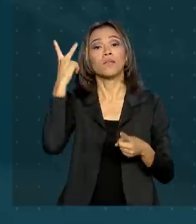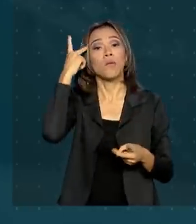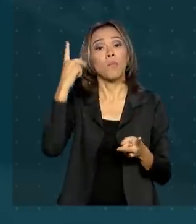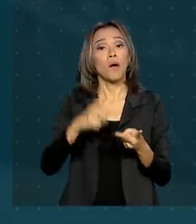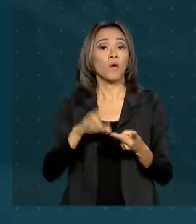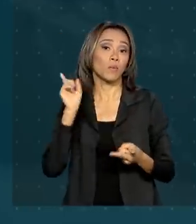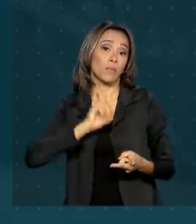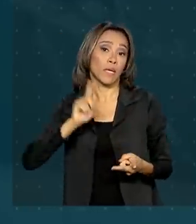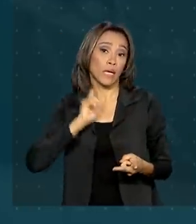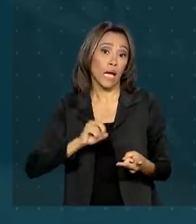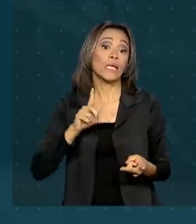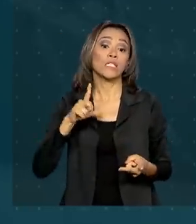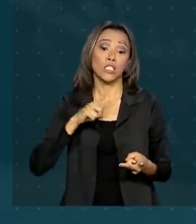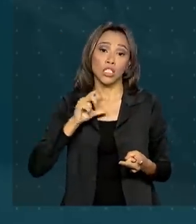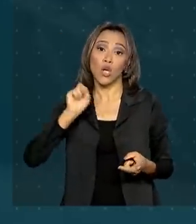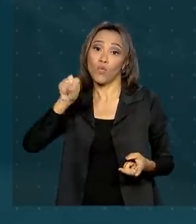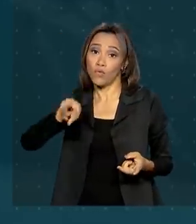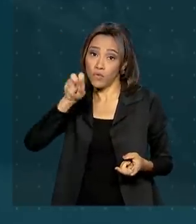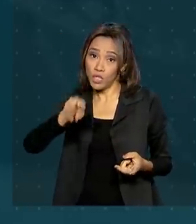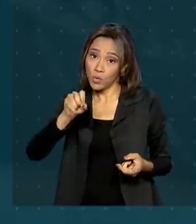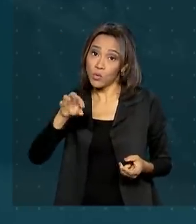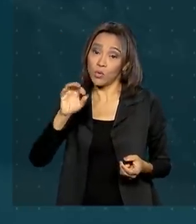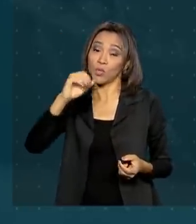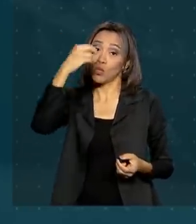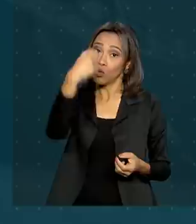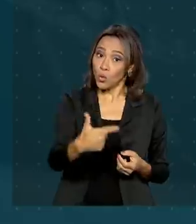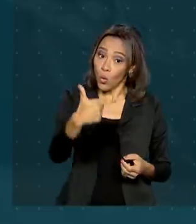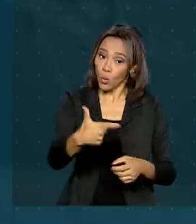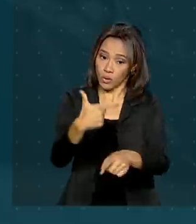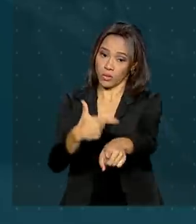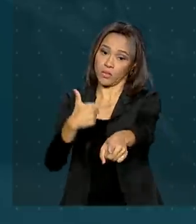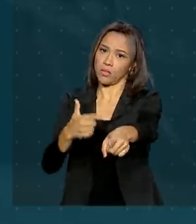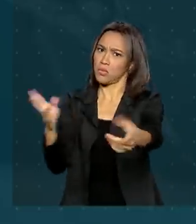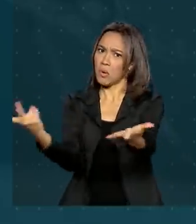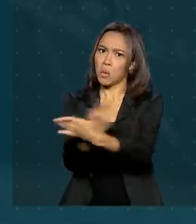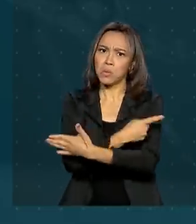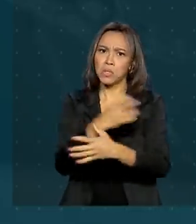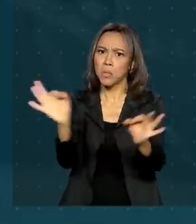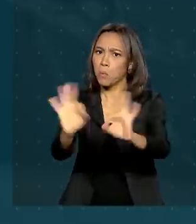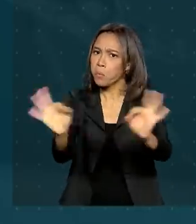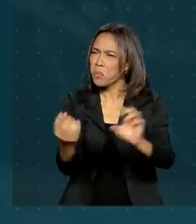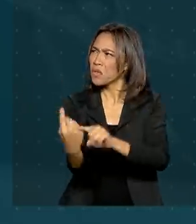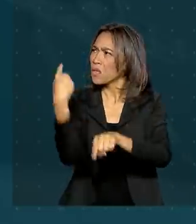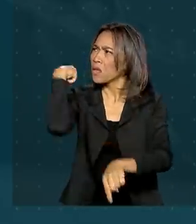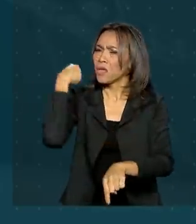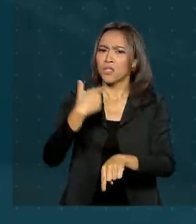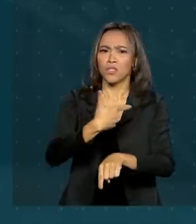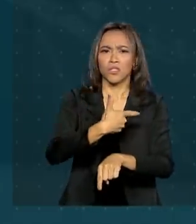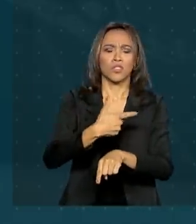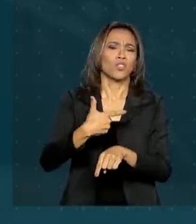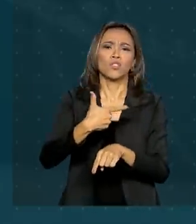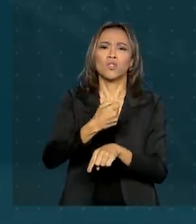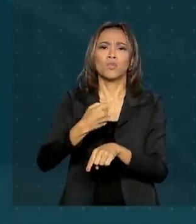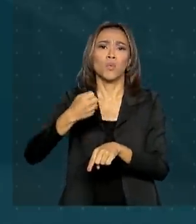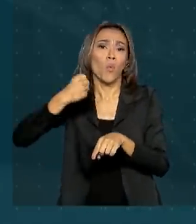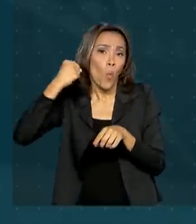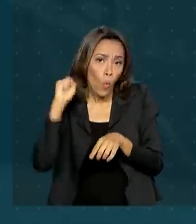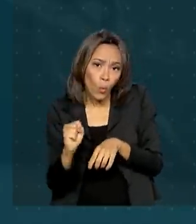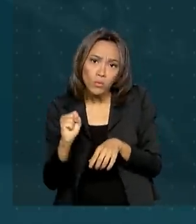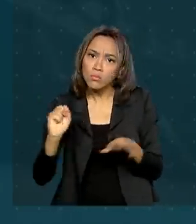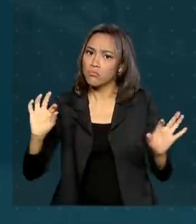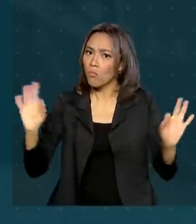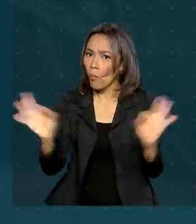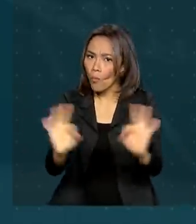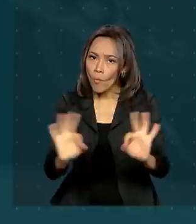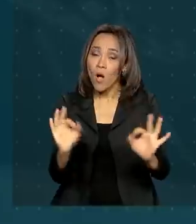registraram a circulação do vírus sorotipo 2, que não ocorria no país desde 2008. O resultado foi um aumento